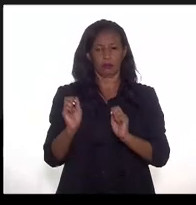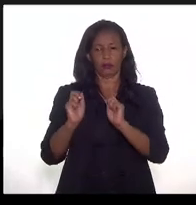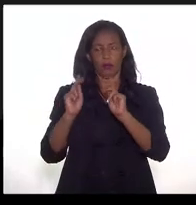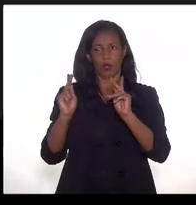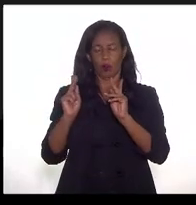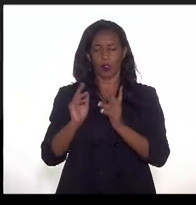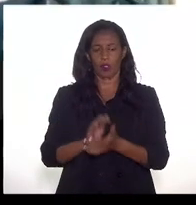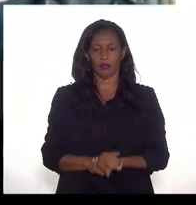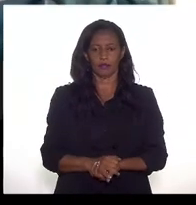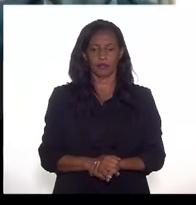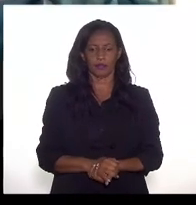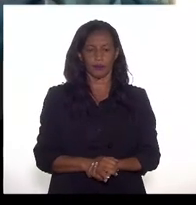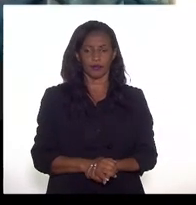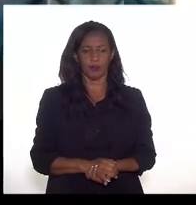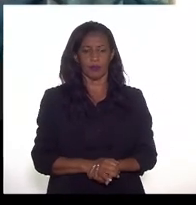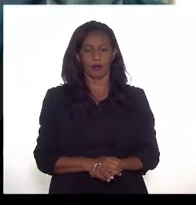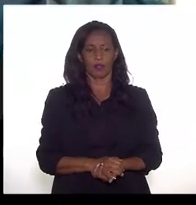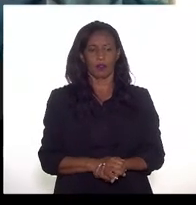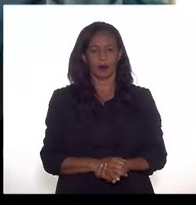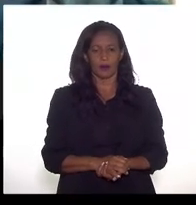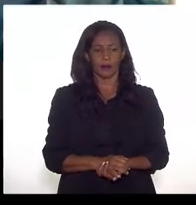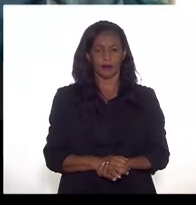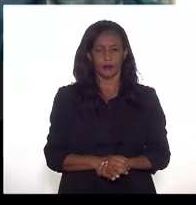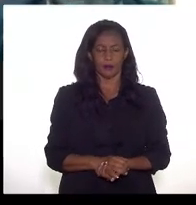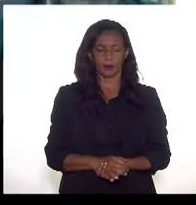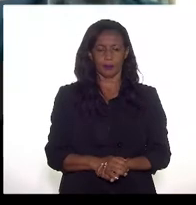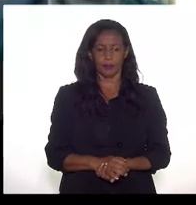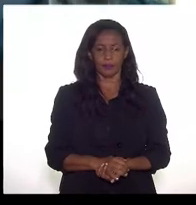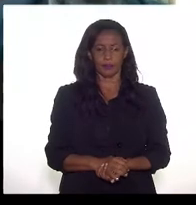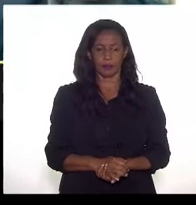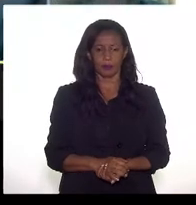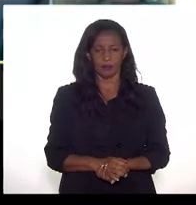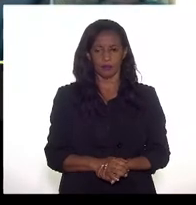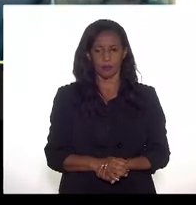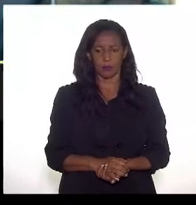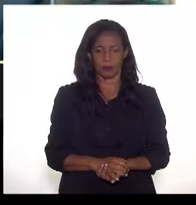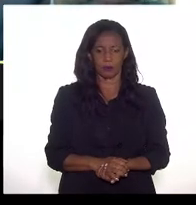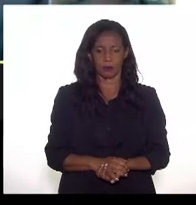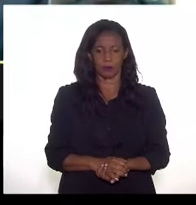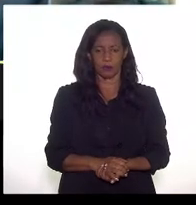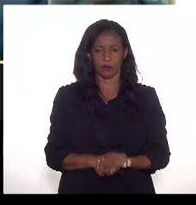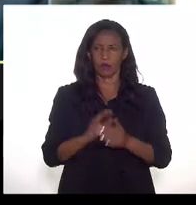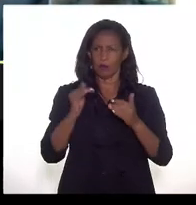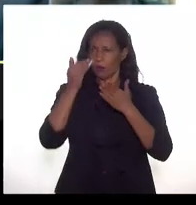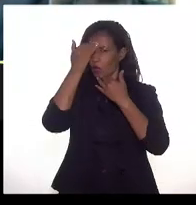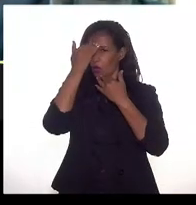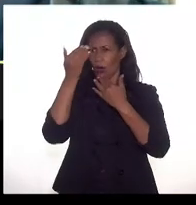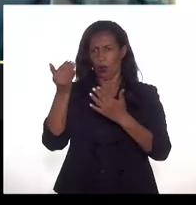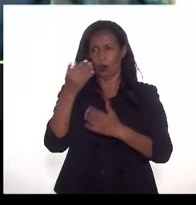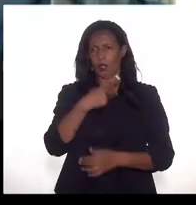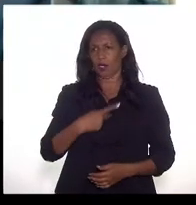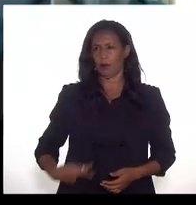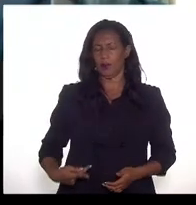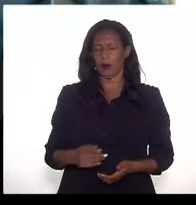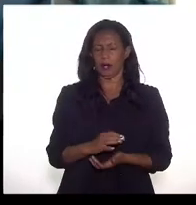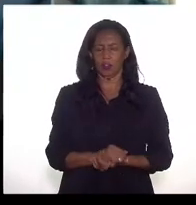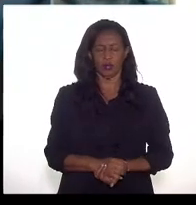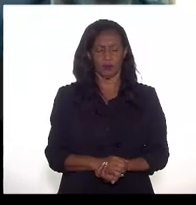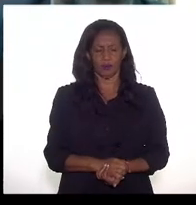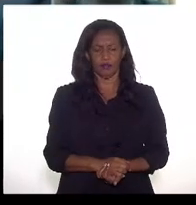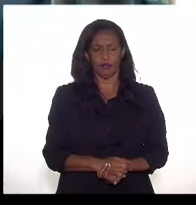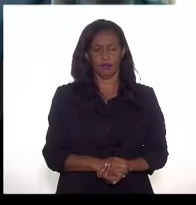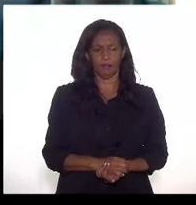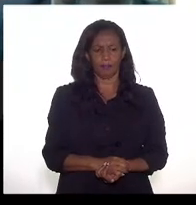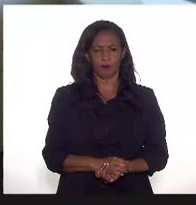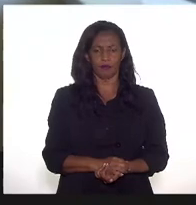É, mas o... Eu estou contemplado, senhor presidente, obrigado. Eu agradeço, deputado Márcio Pacheco,